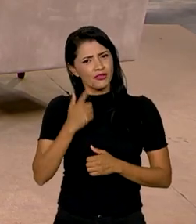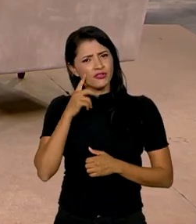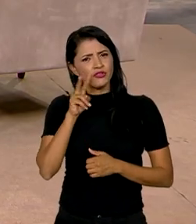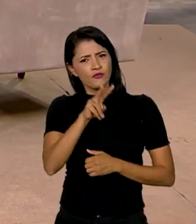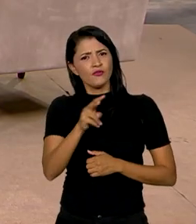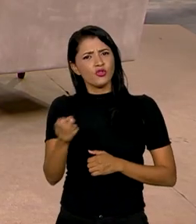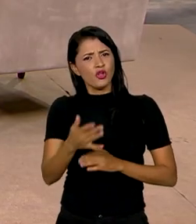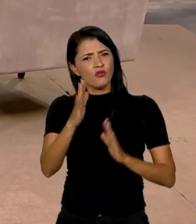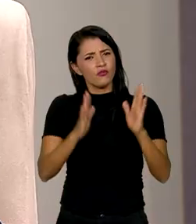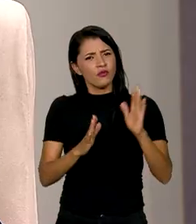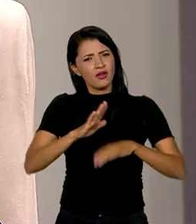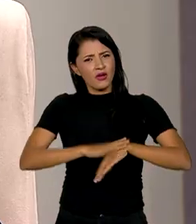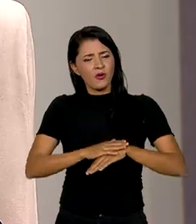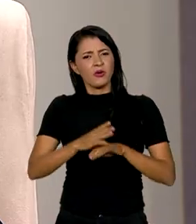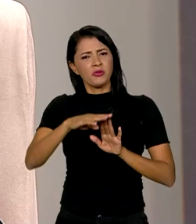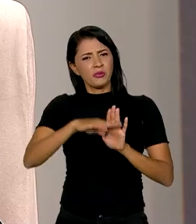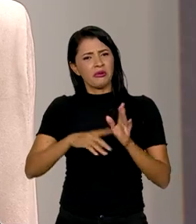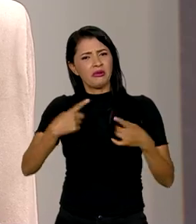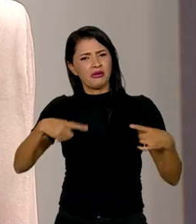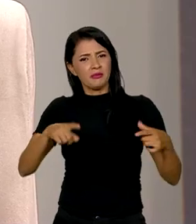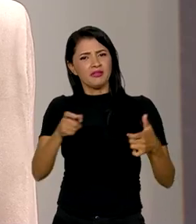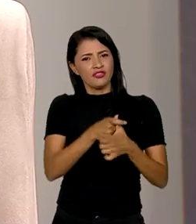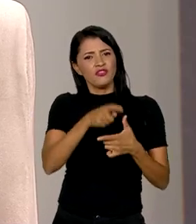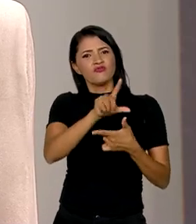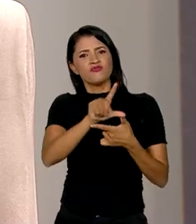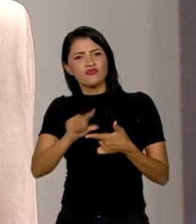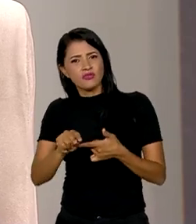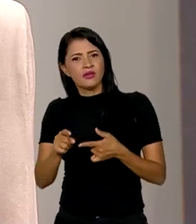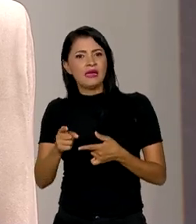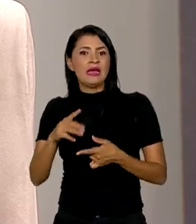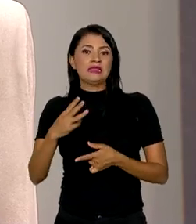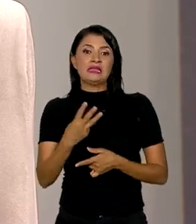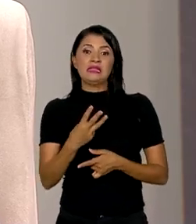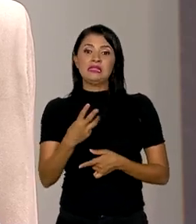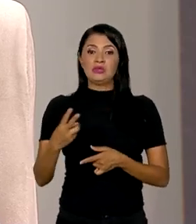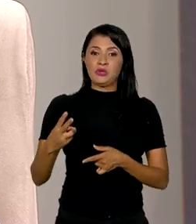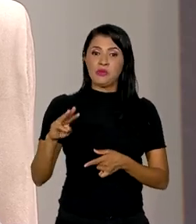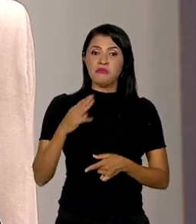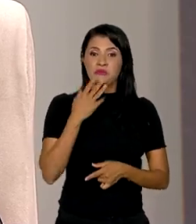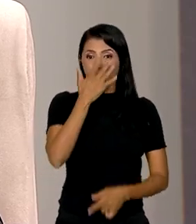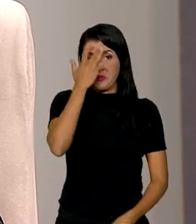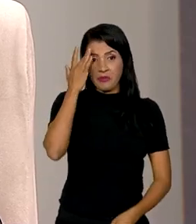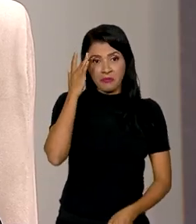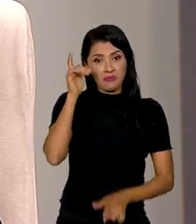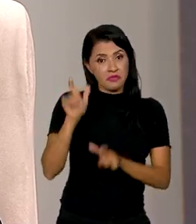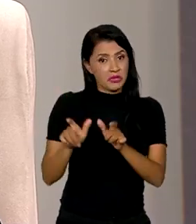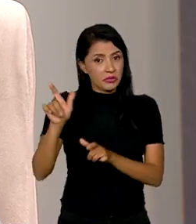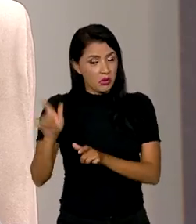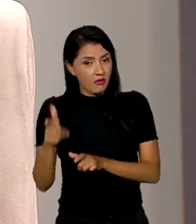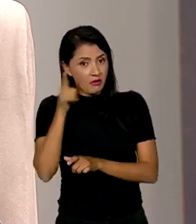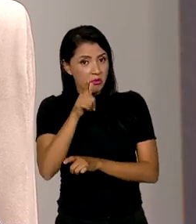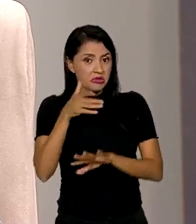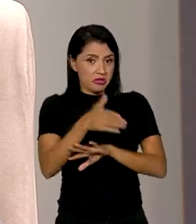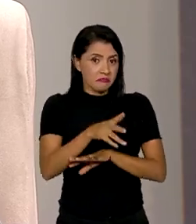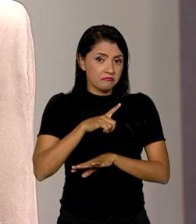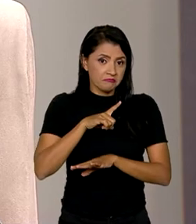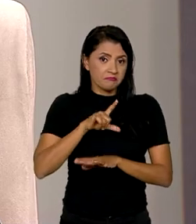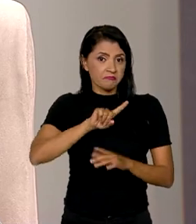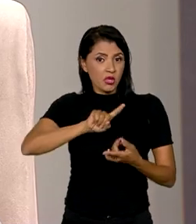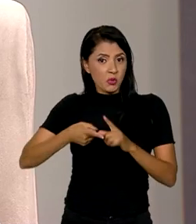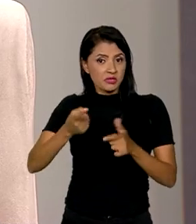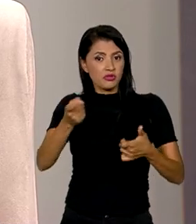nova fase do Desenrola Brasil, que vai beneficiar cerca de 32 milhões de brasileiros. Serão